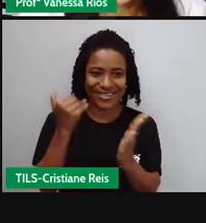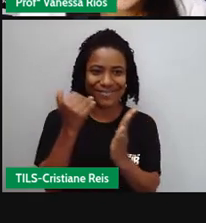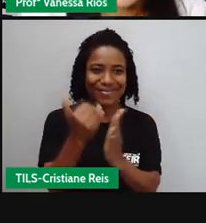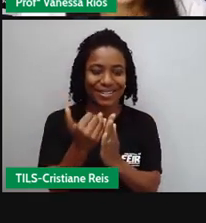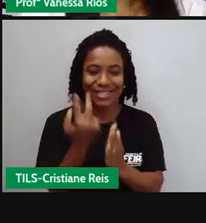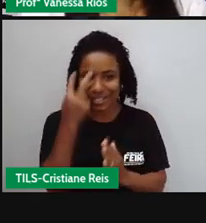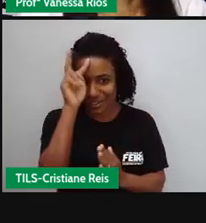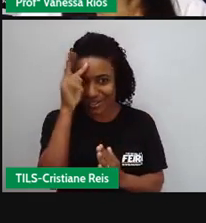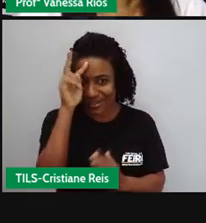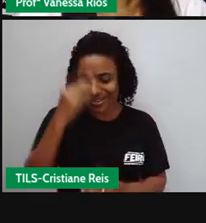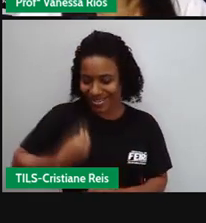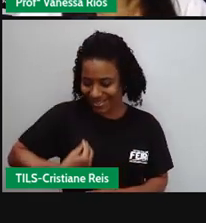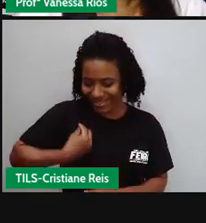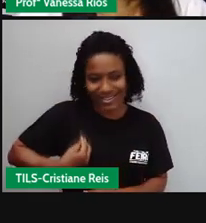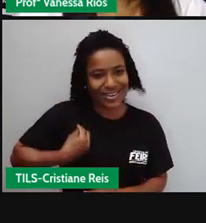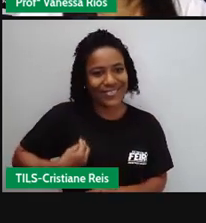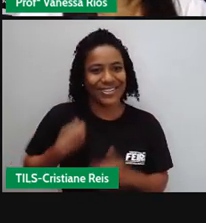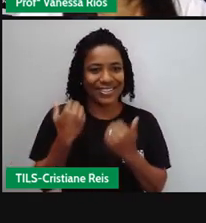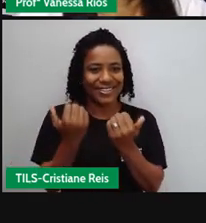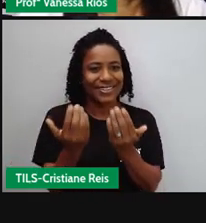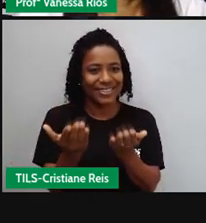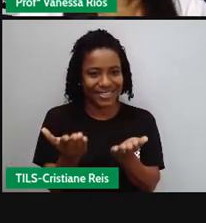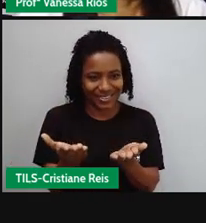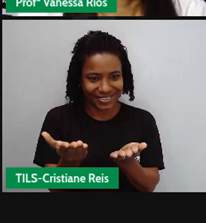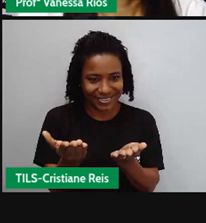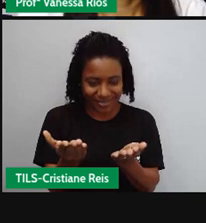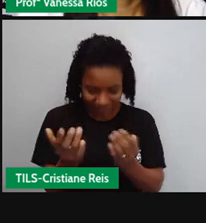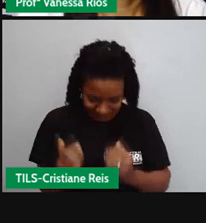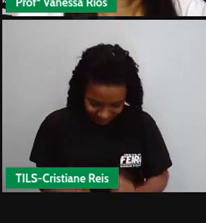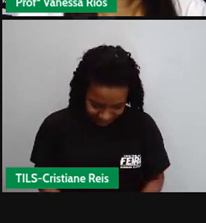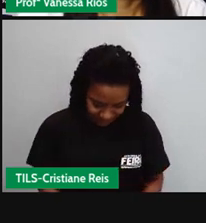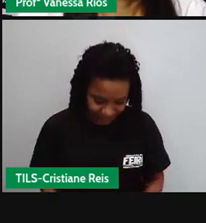história da vida aí de Luiz Fernando Verice.